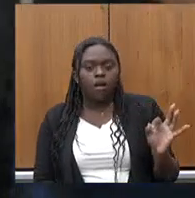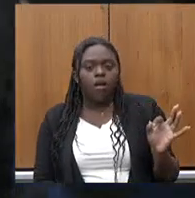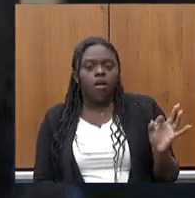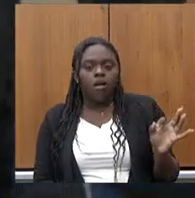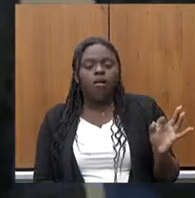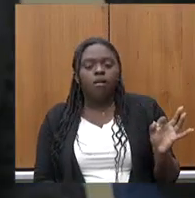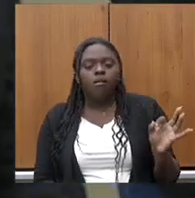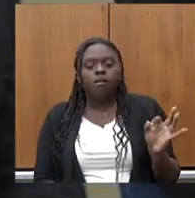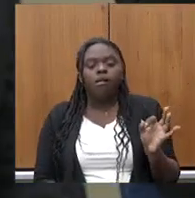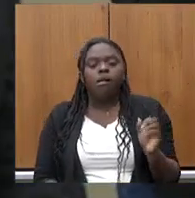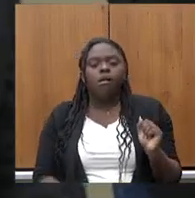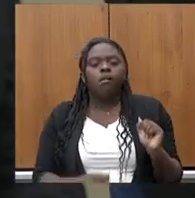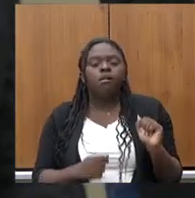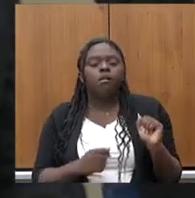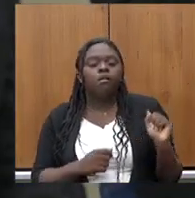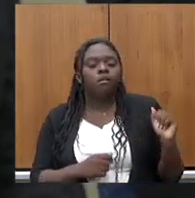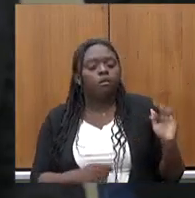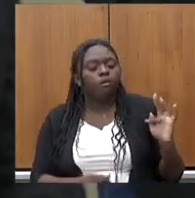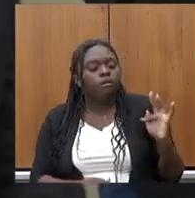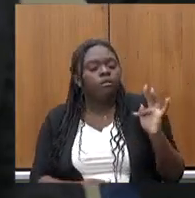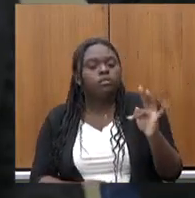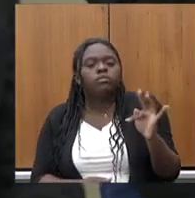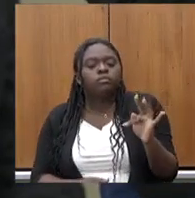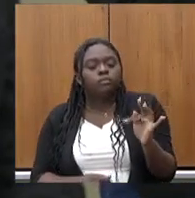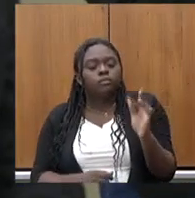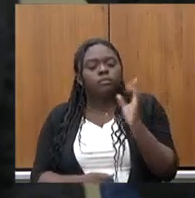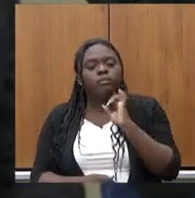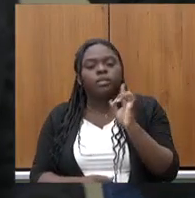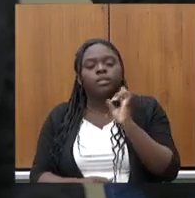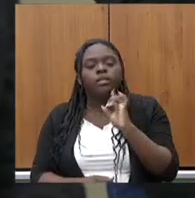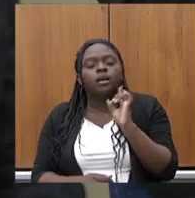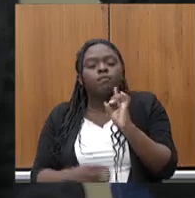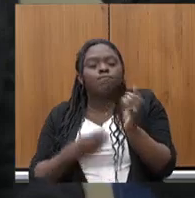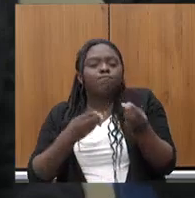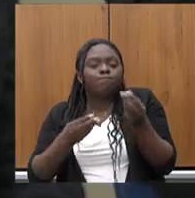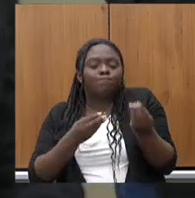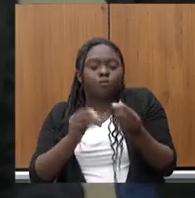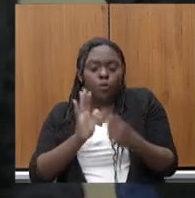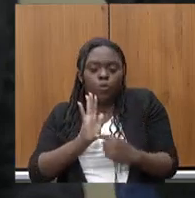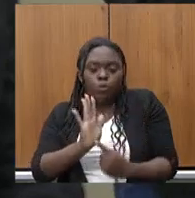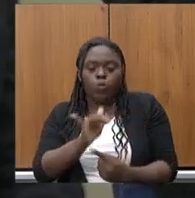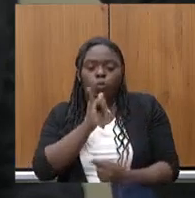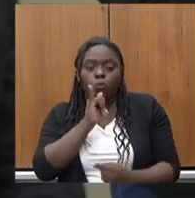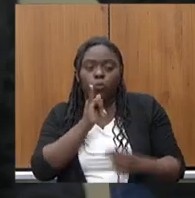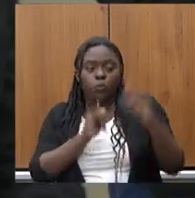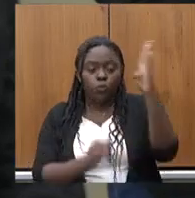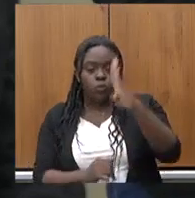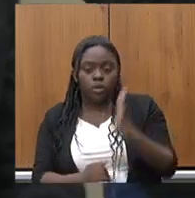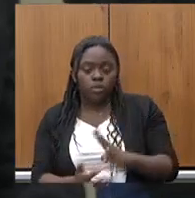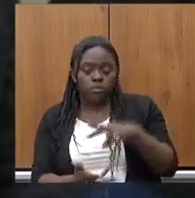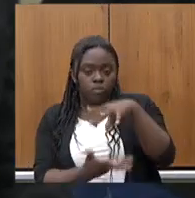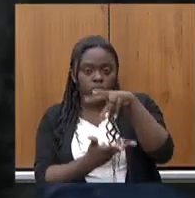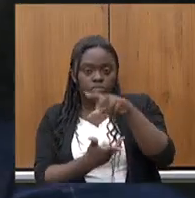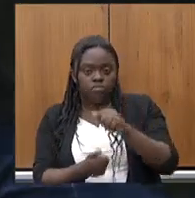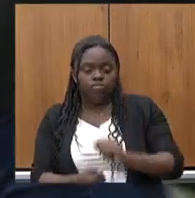essa tendência que vai deixar Minas Gerais dando exemplo para o Brasil e para o mundo.